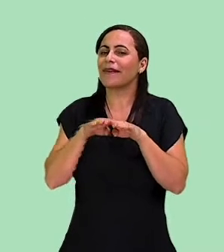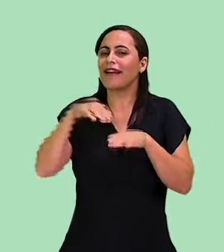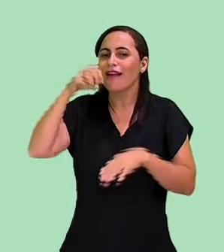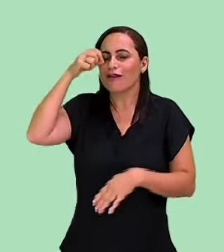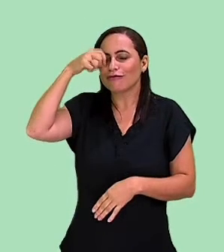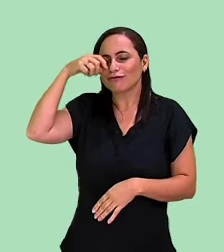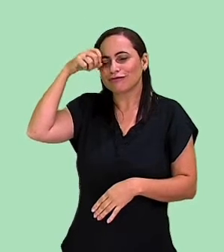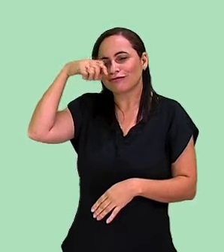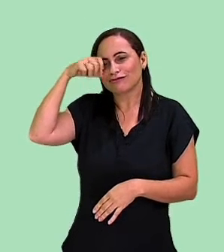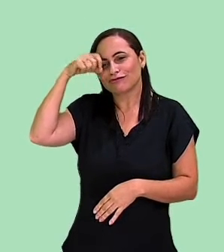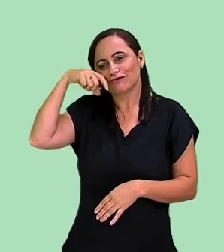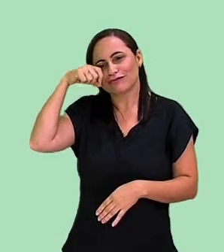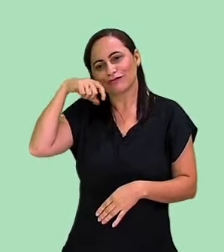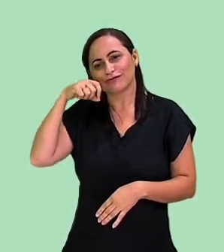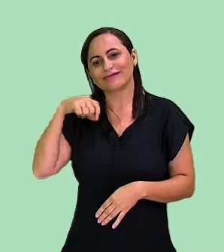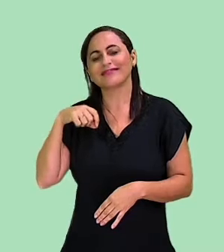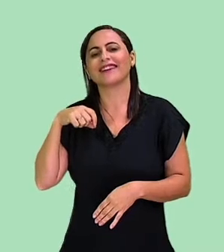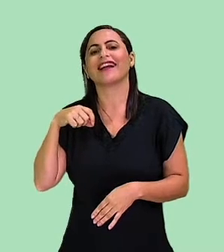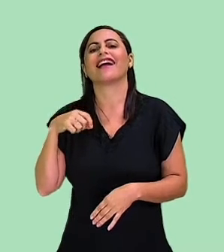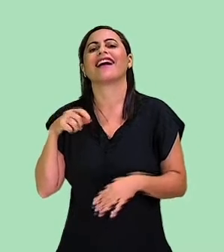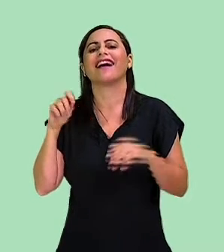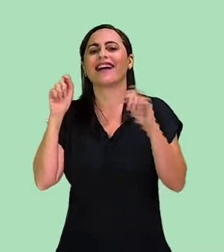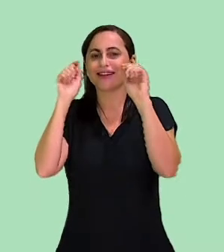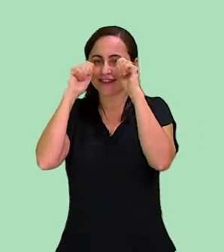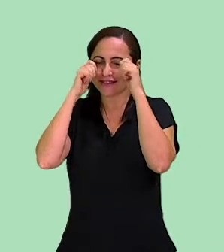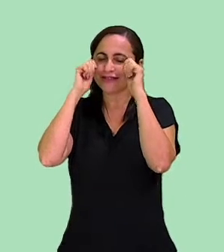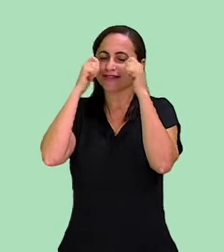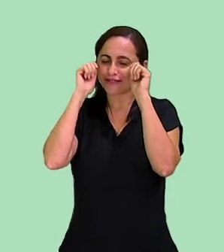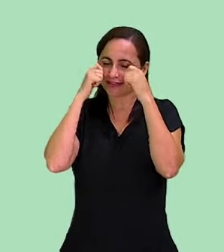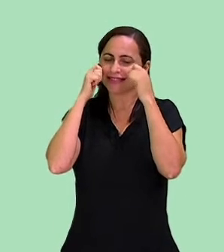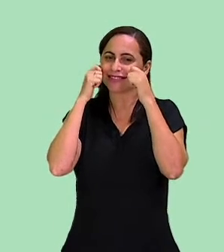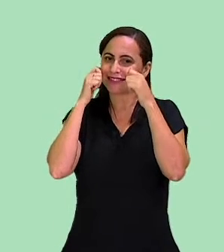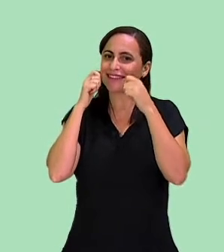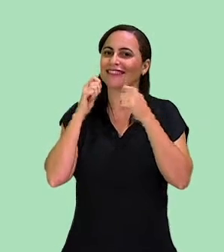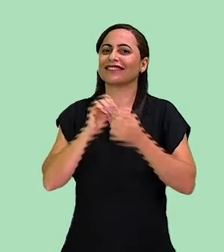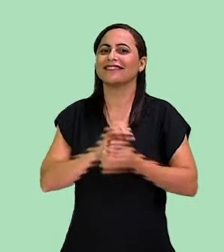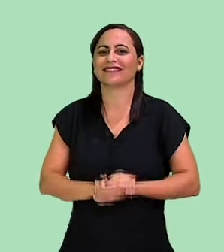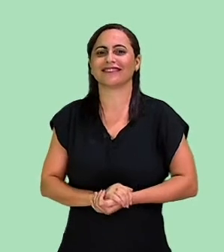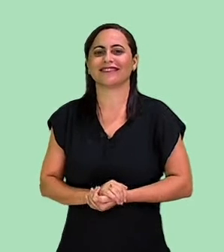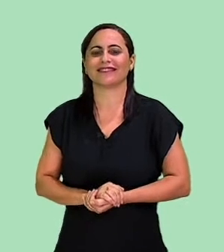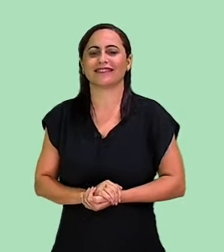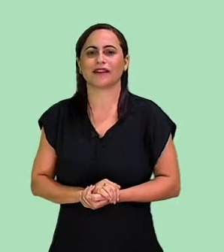olhos E isso que acontece Quando estamos chorando